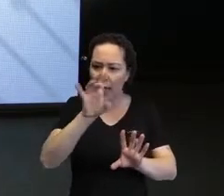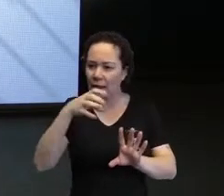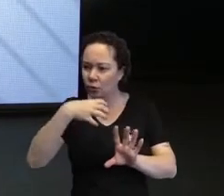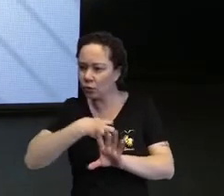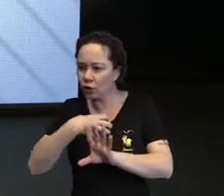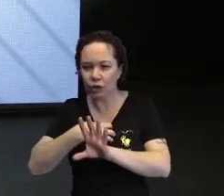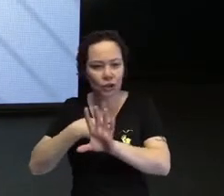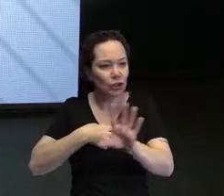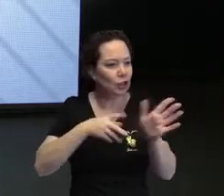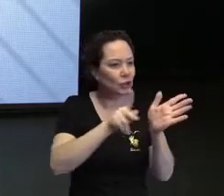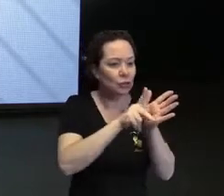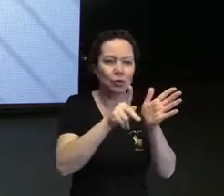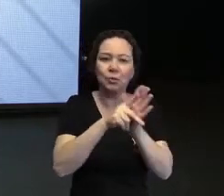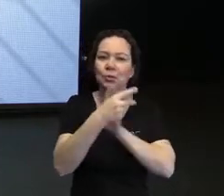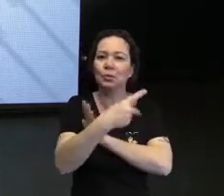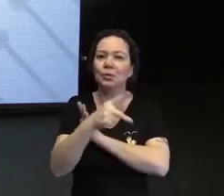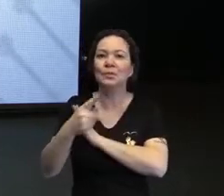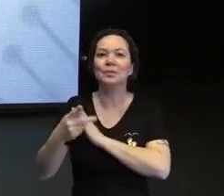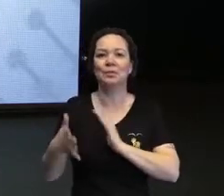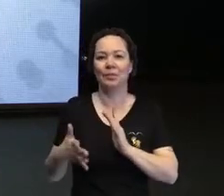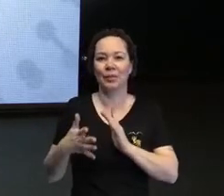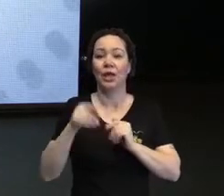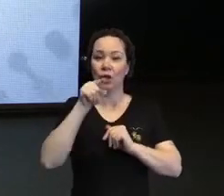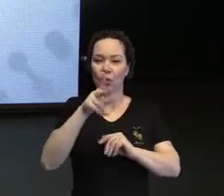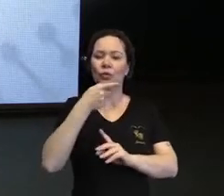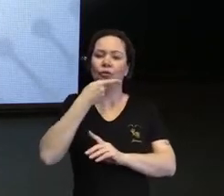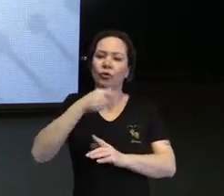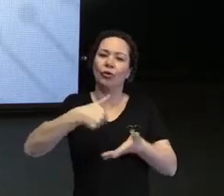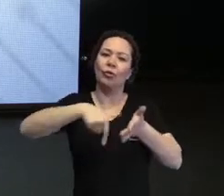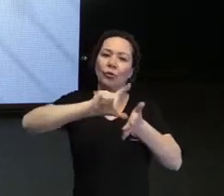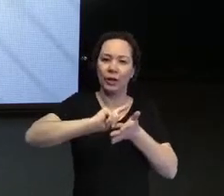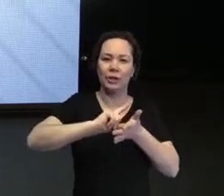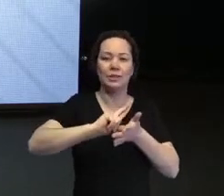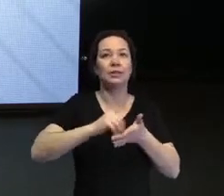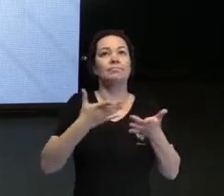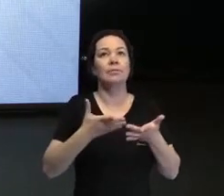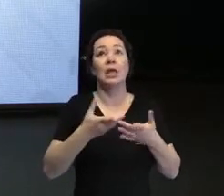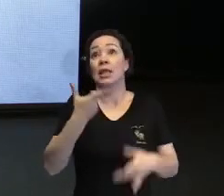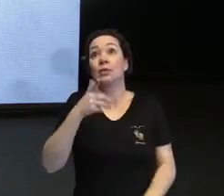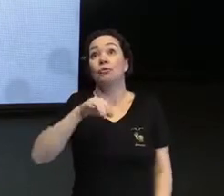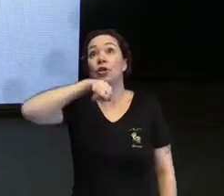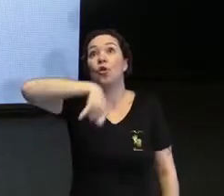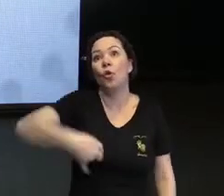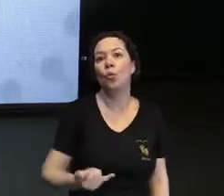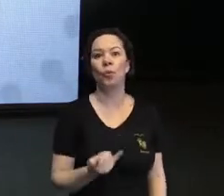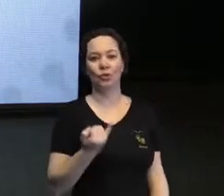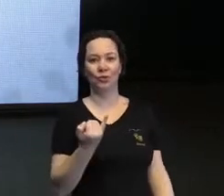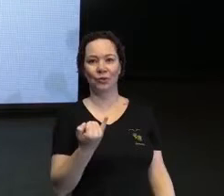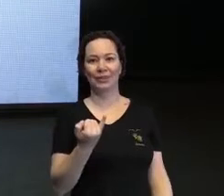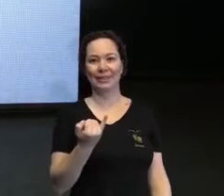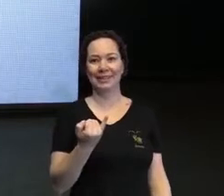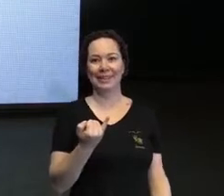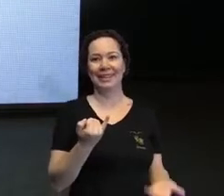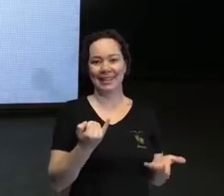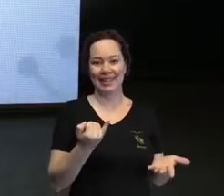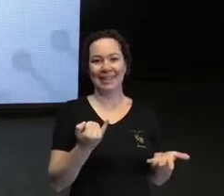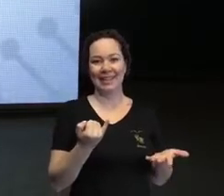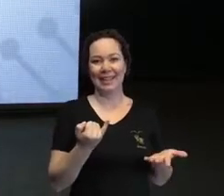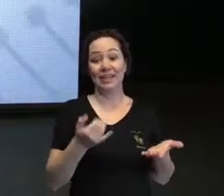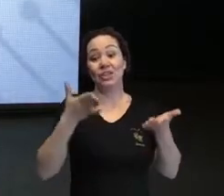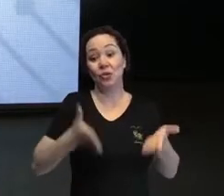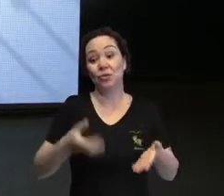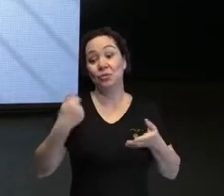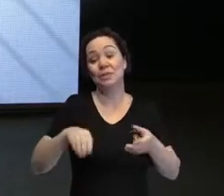comentou sobre não ter tido a oportunidade, e hoje, educar adultos que não tiveram a oportunidade de